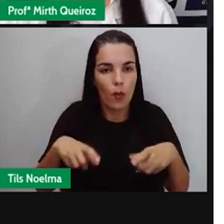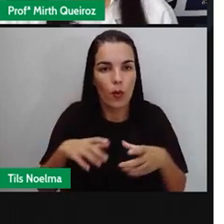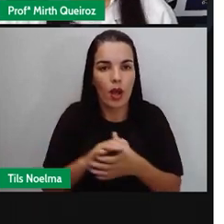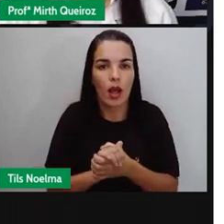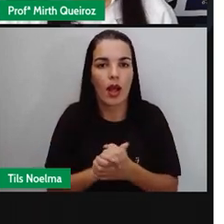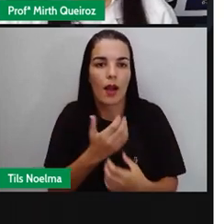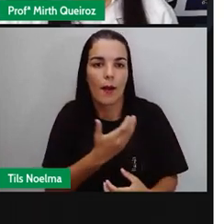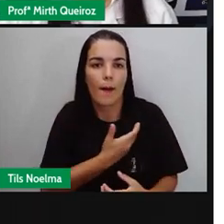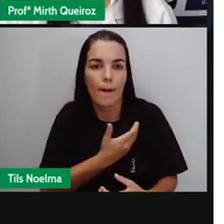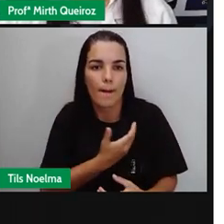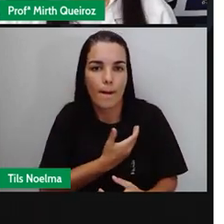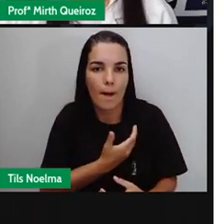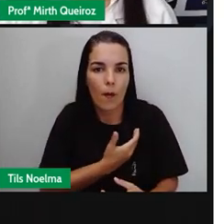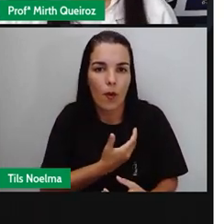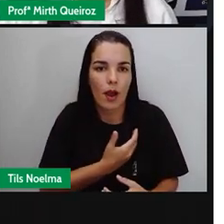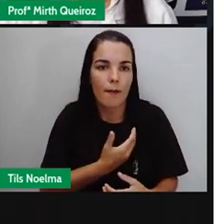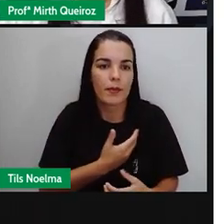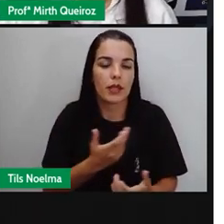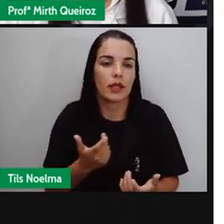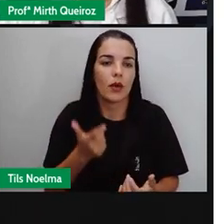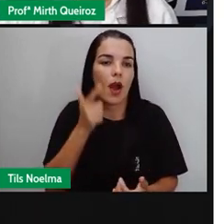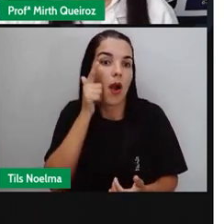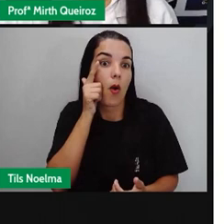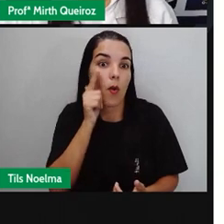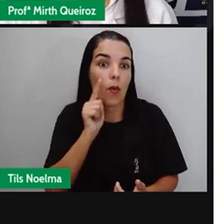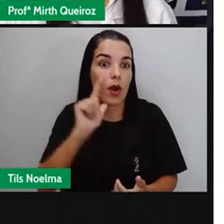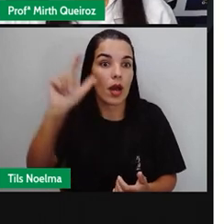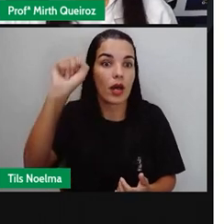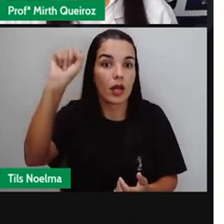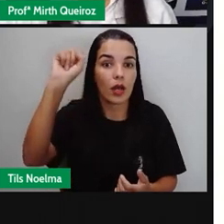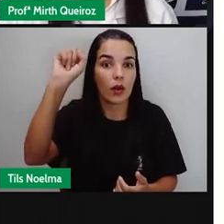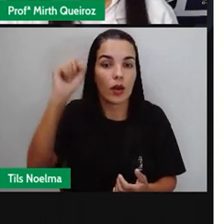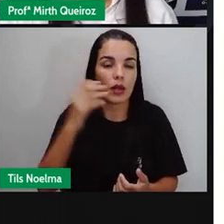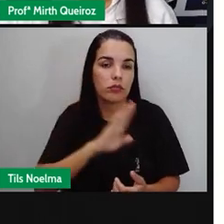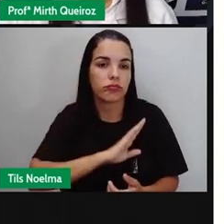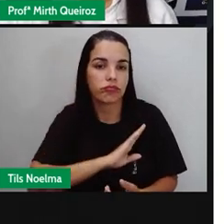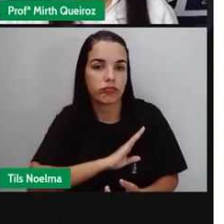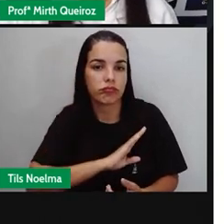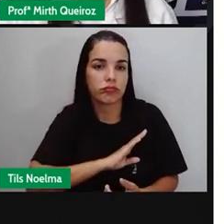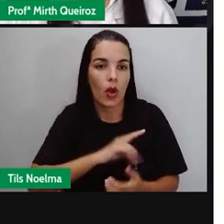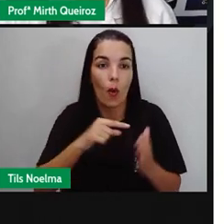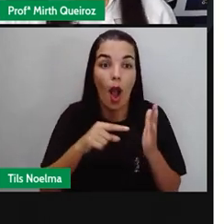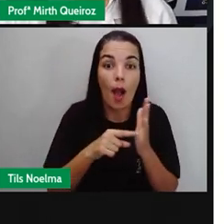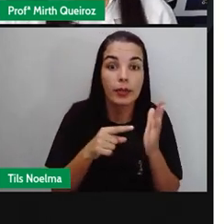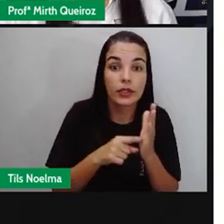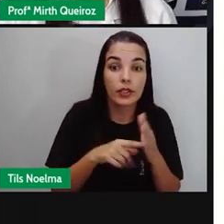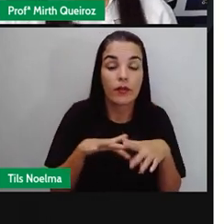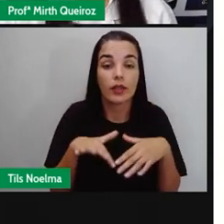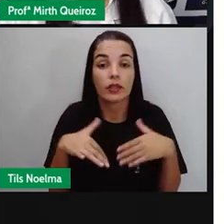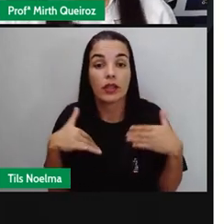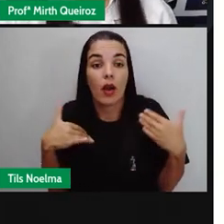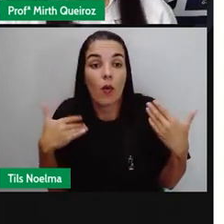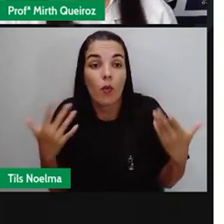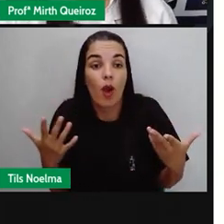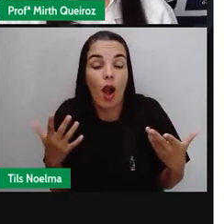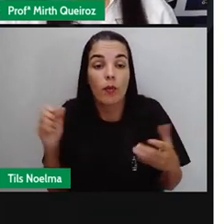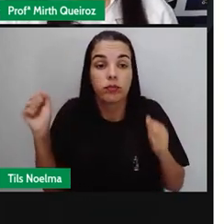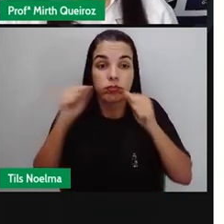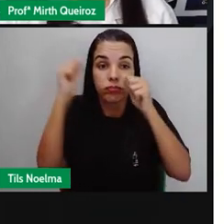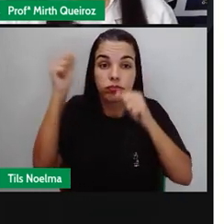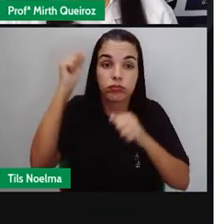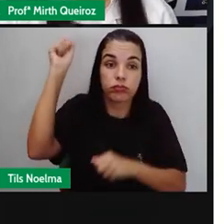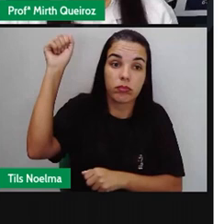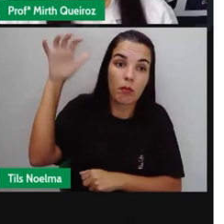O lugar onde foi Um amigo O herói Um inimigo O objetivo da história aí